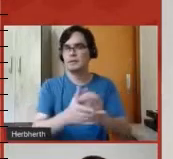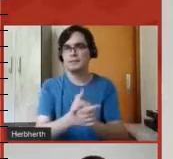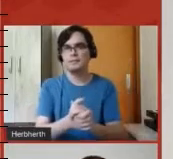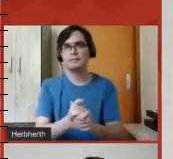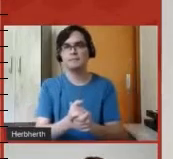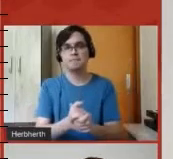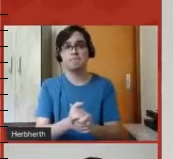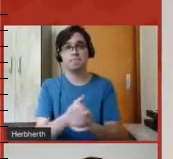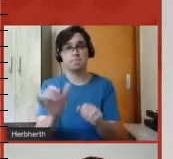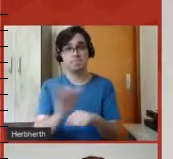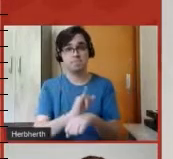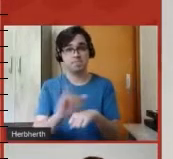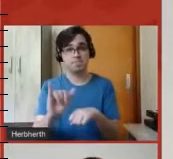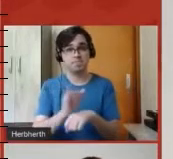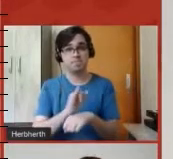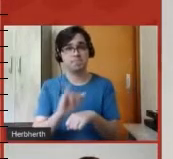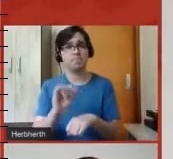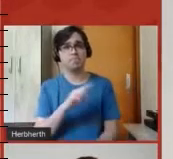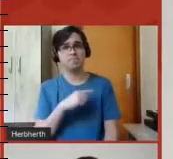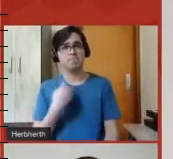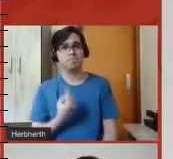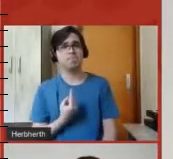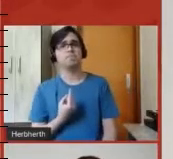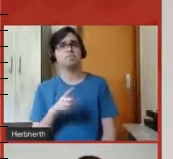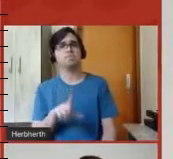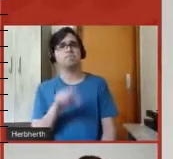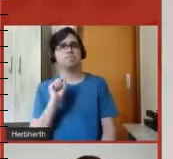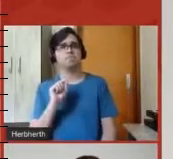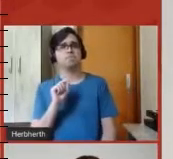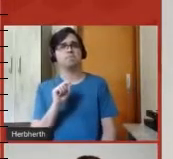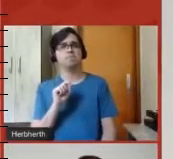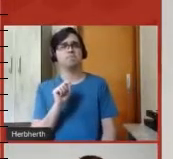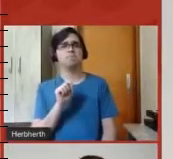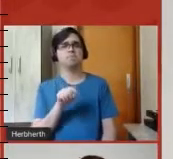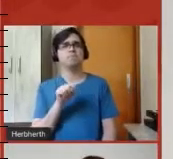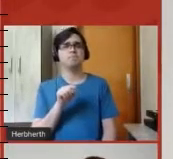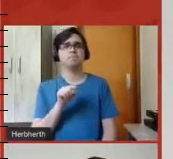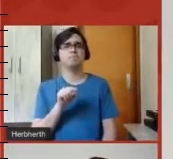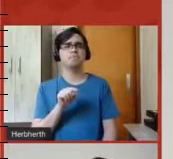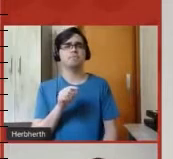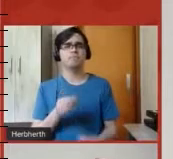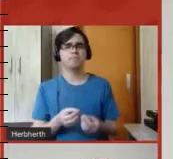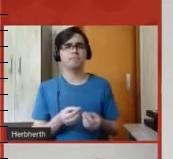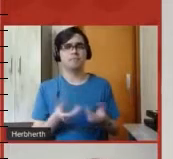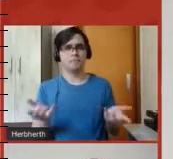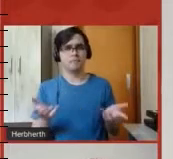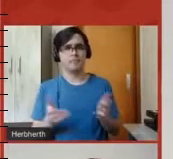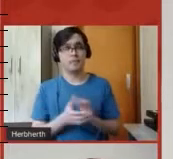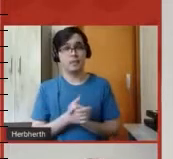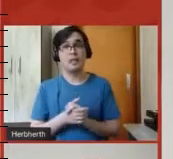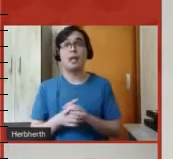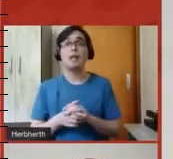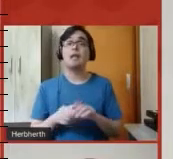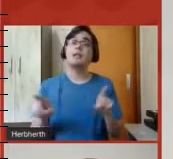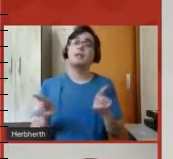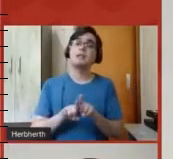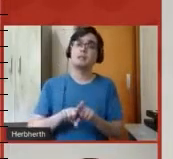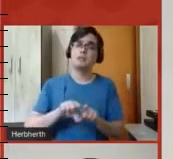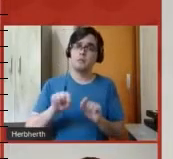uma estratégia que nós optamos por adotar aqui também, nessa oferta. E além da diluição dos